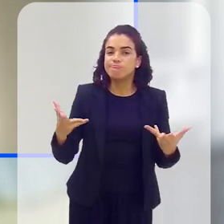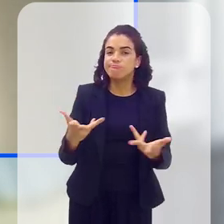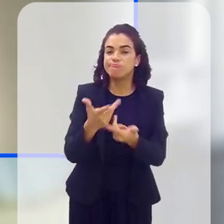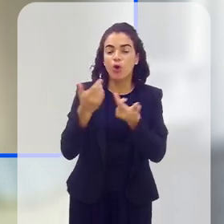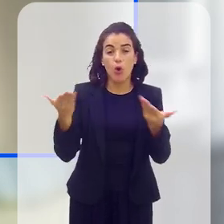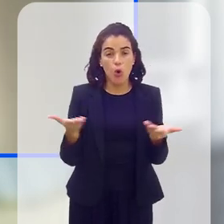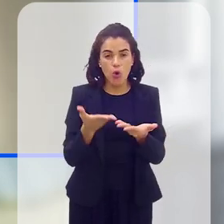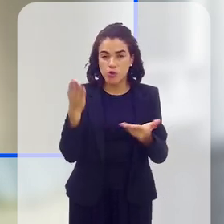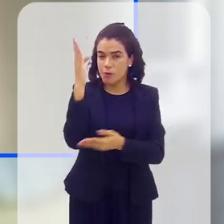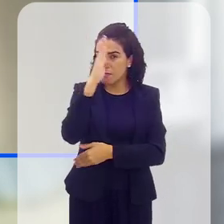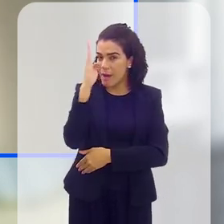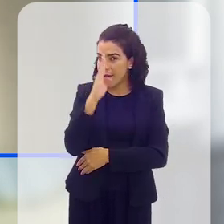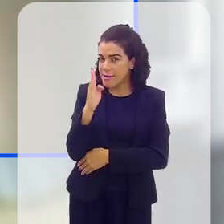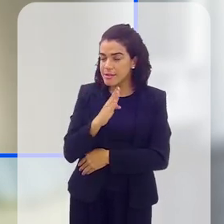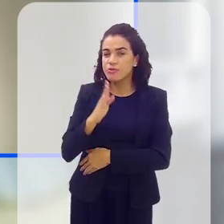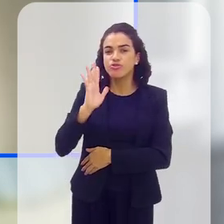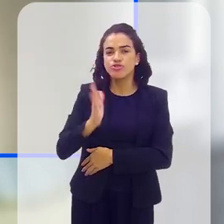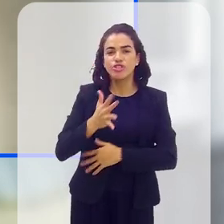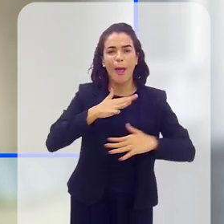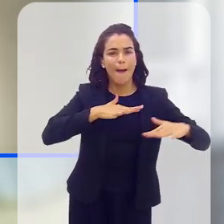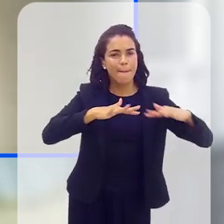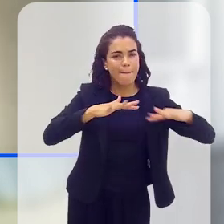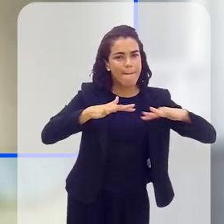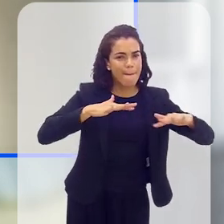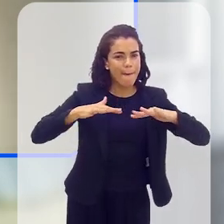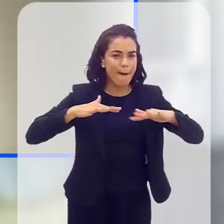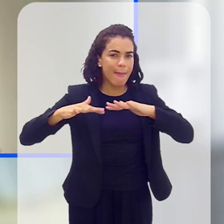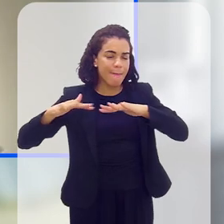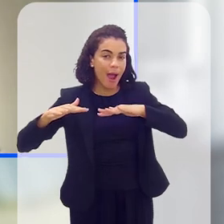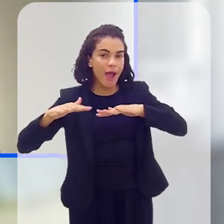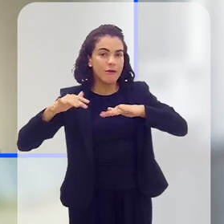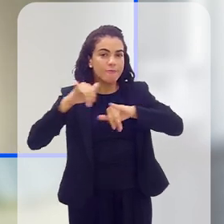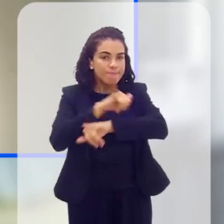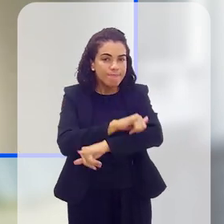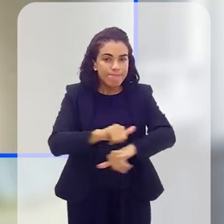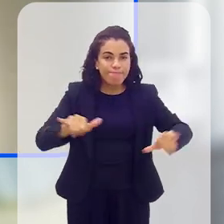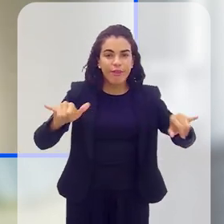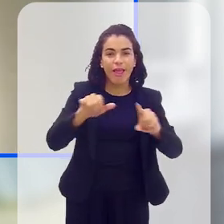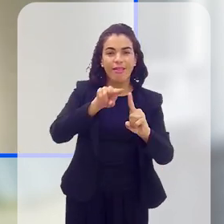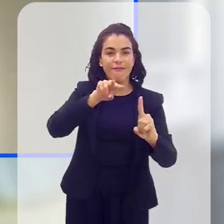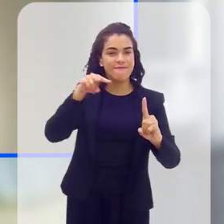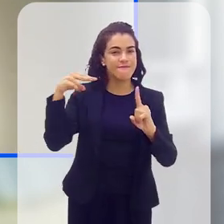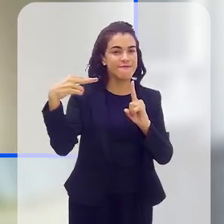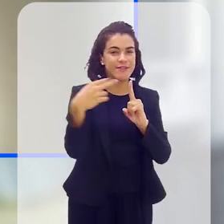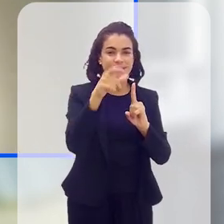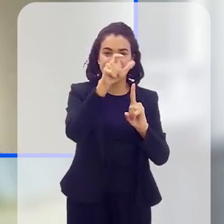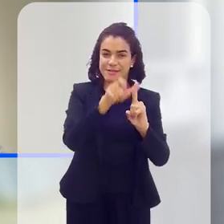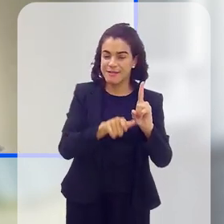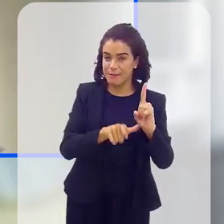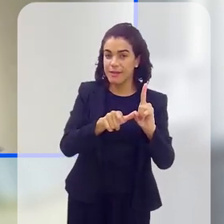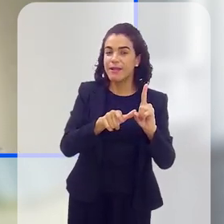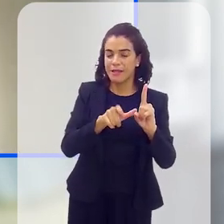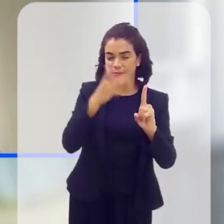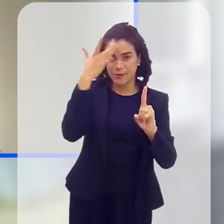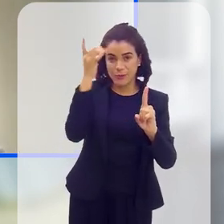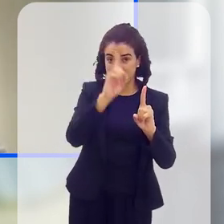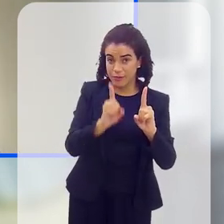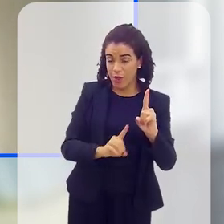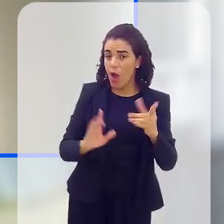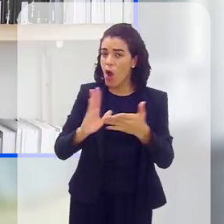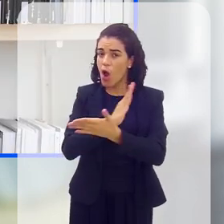hoje o Brasil inteiro está se movimentando nessa campanha de dar visibilidade. Muitas pessoas ainda